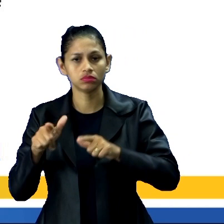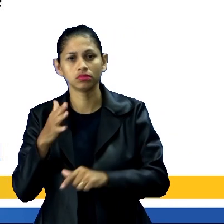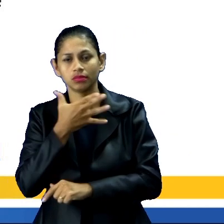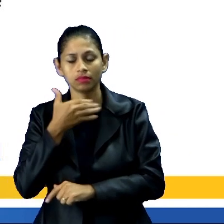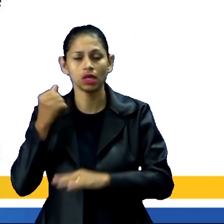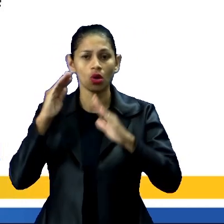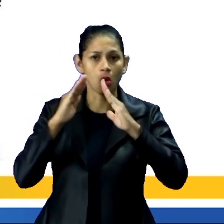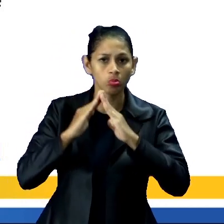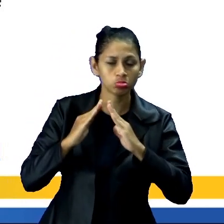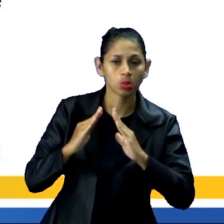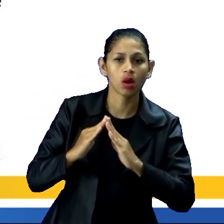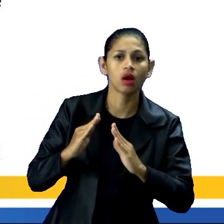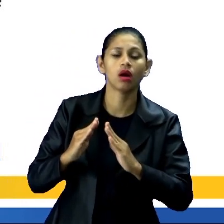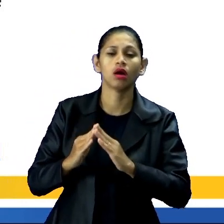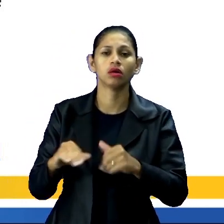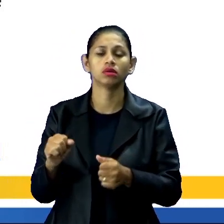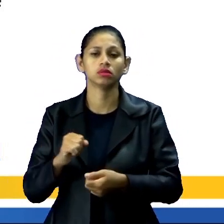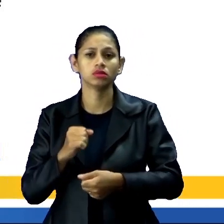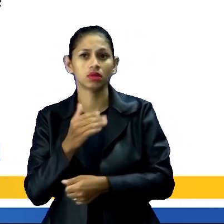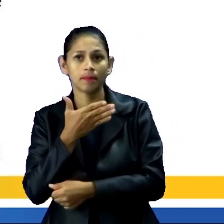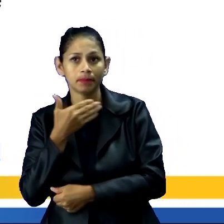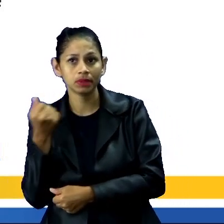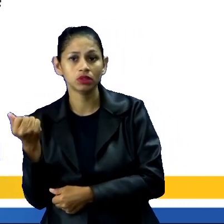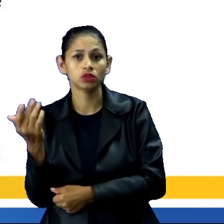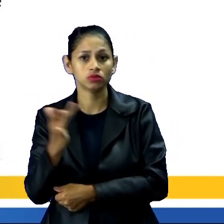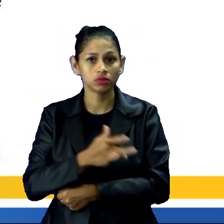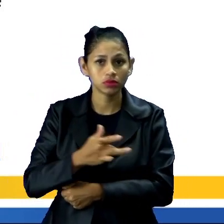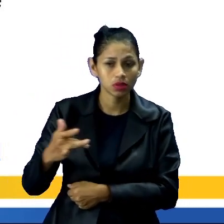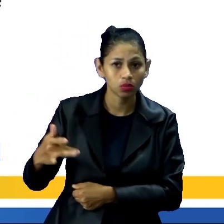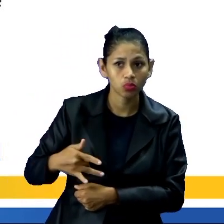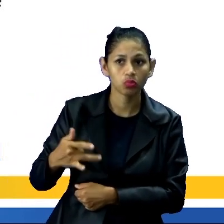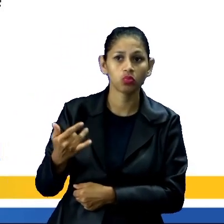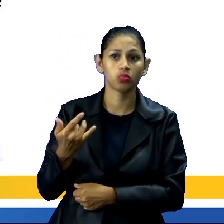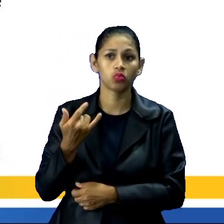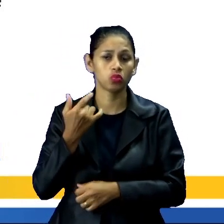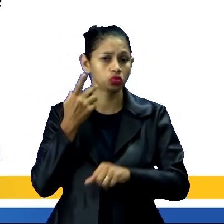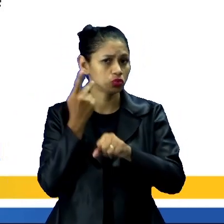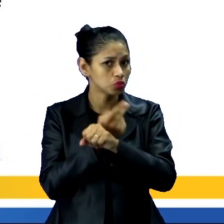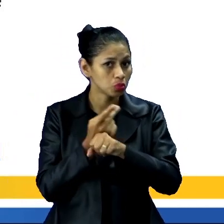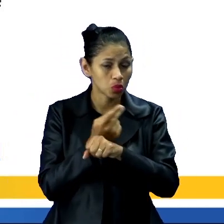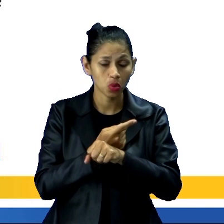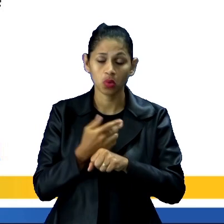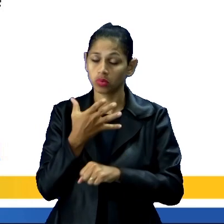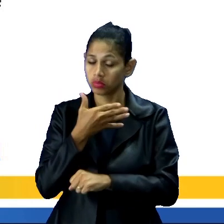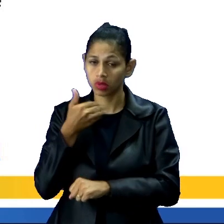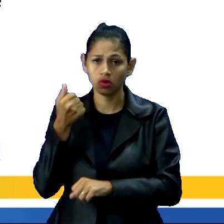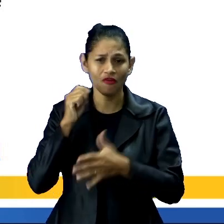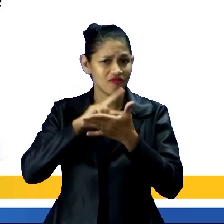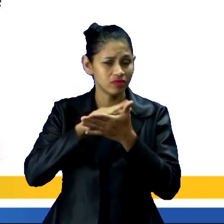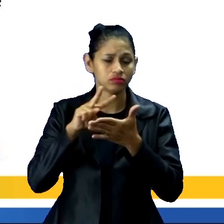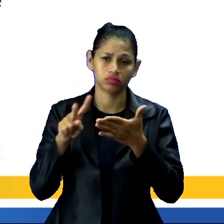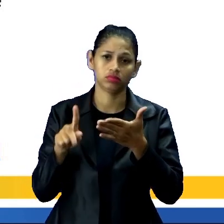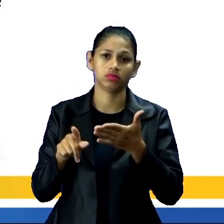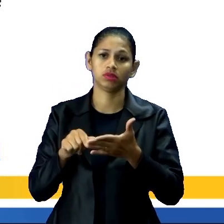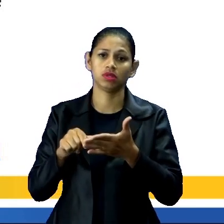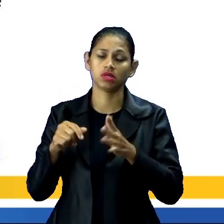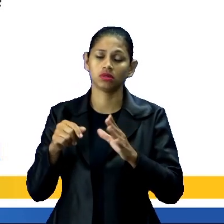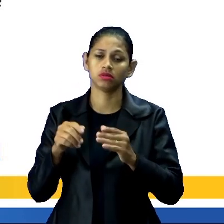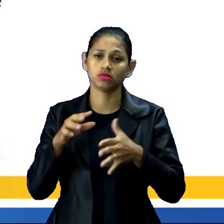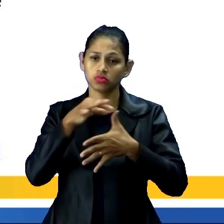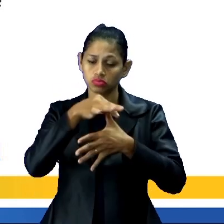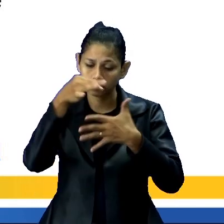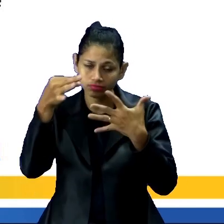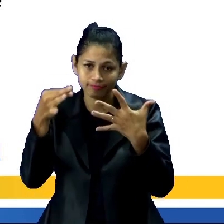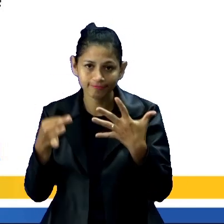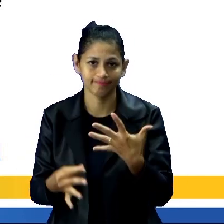moradias. Às tem vários fatores, como vocês, a gente acabou de ver as dificuldades econômicas, né? Ultimamente nós temos